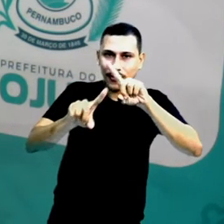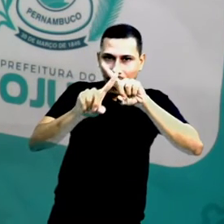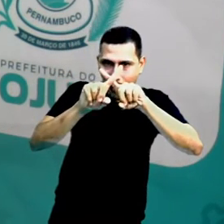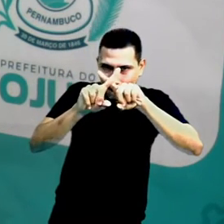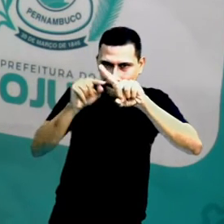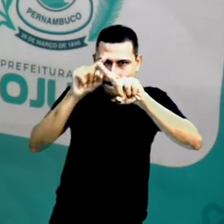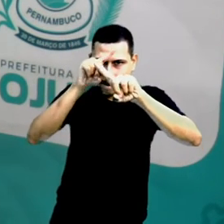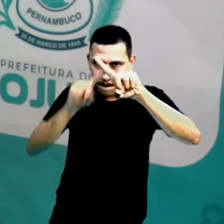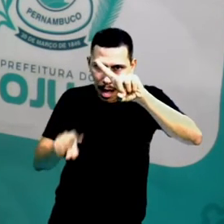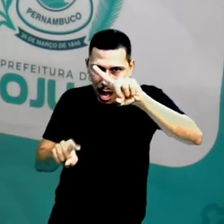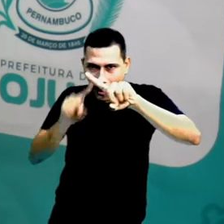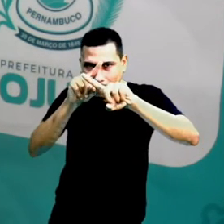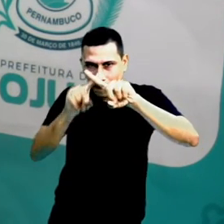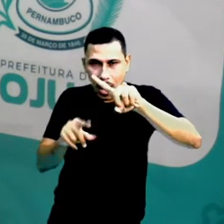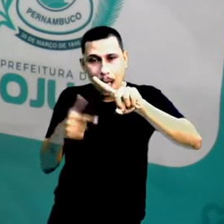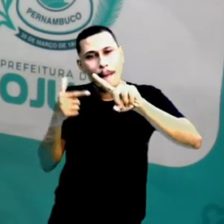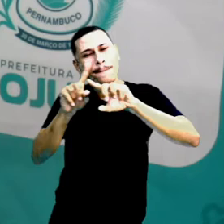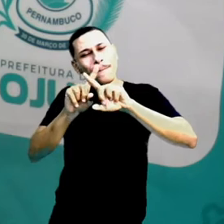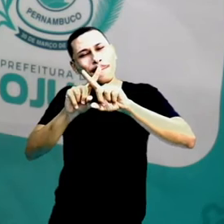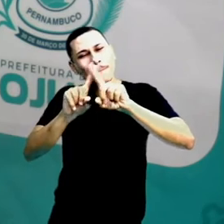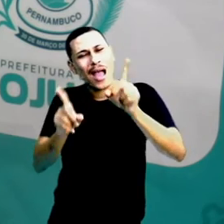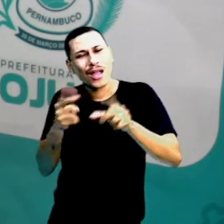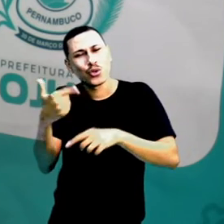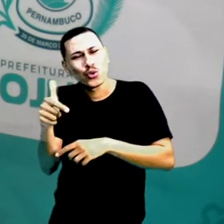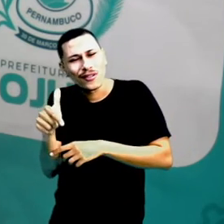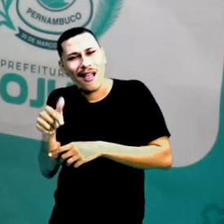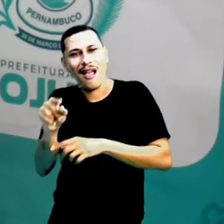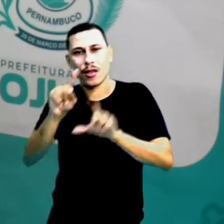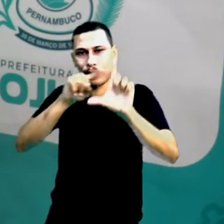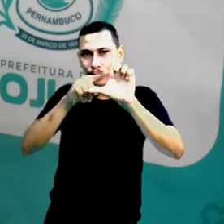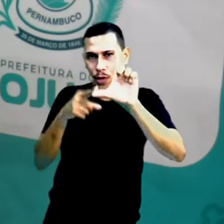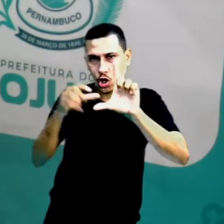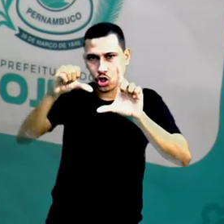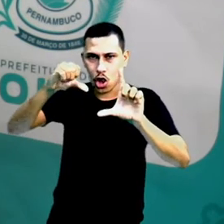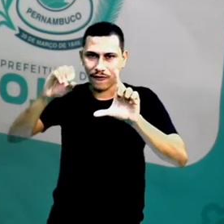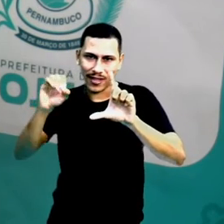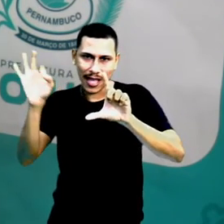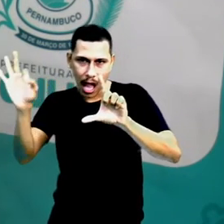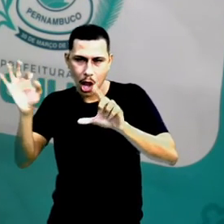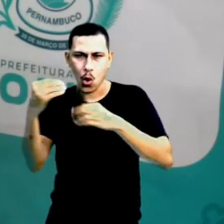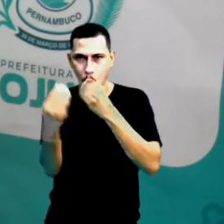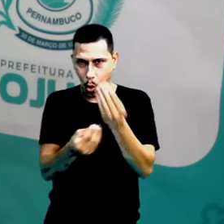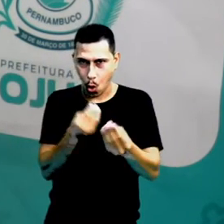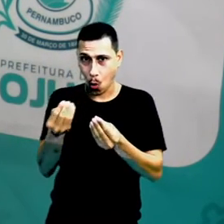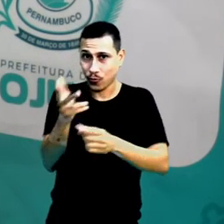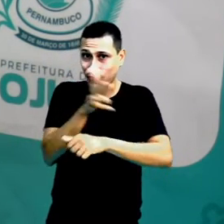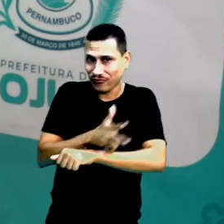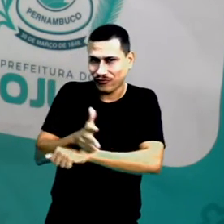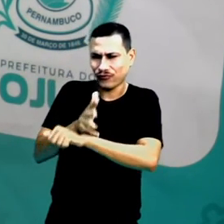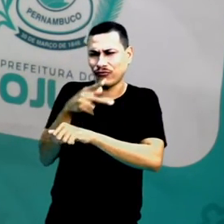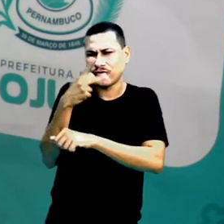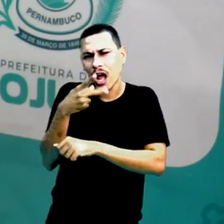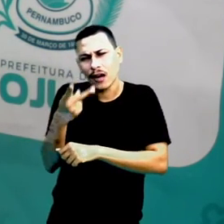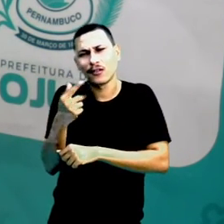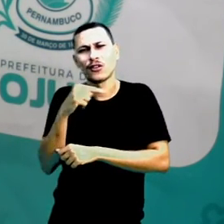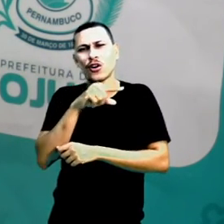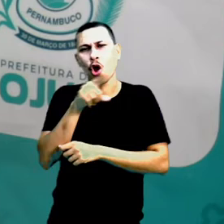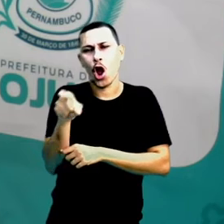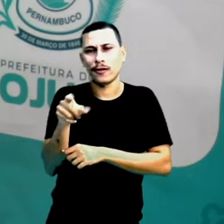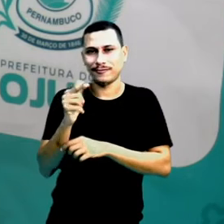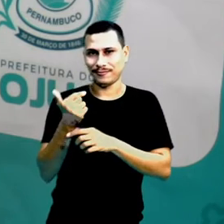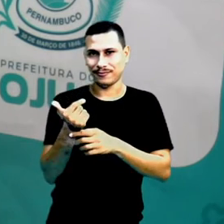cruzam, mas elas não têm ângulos de 90 graus. Mas, como a professora falou do vídeo, as